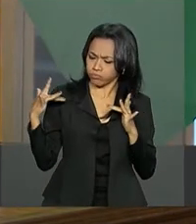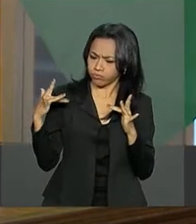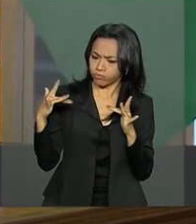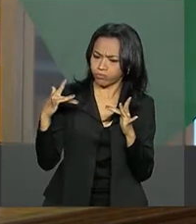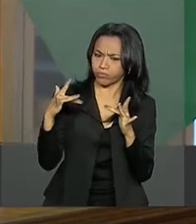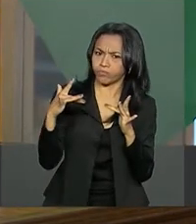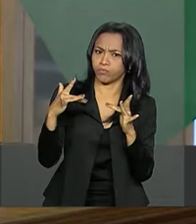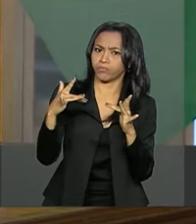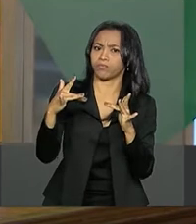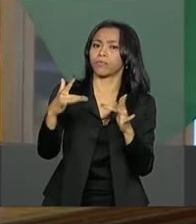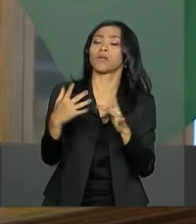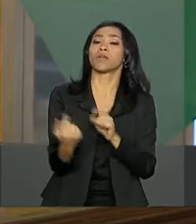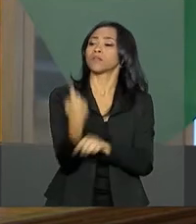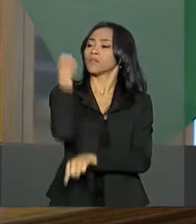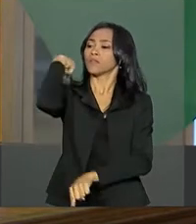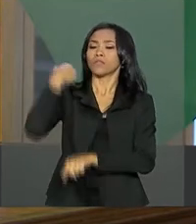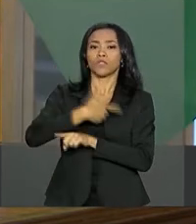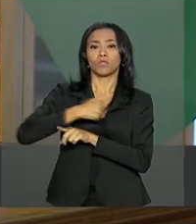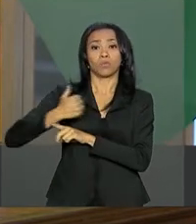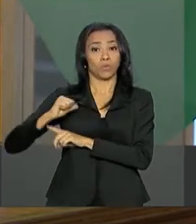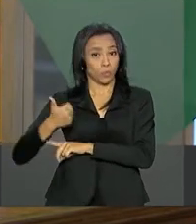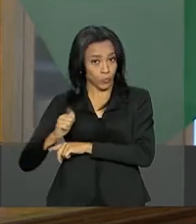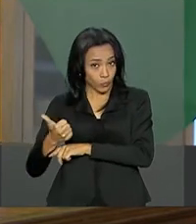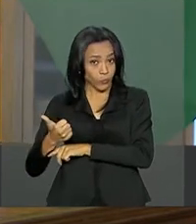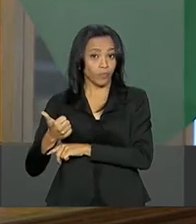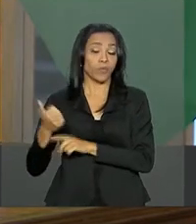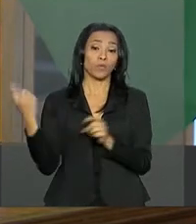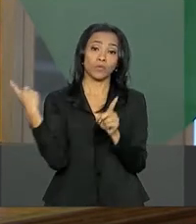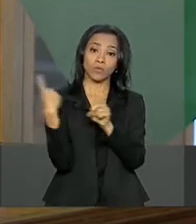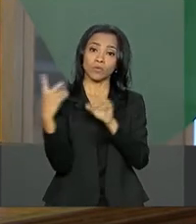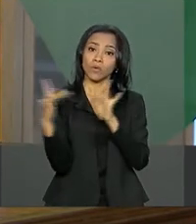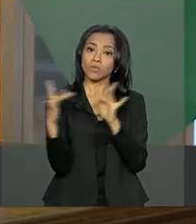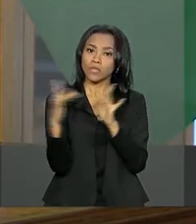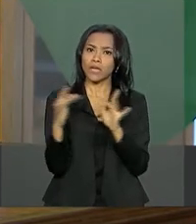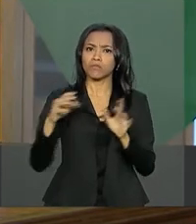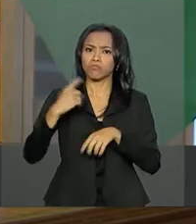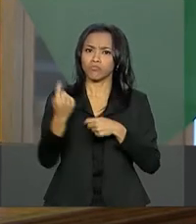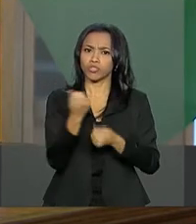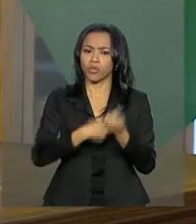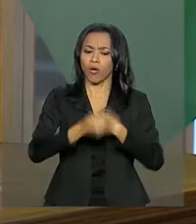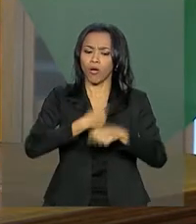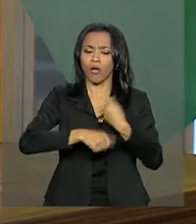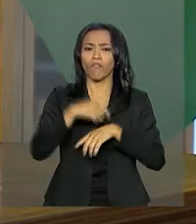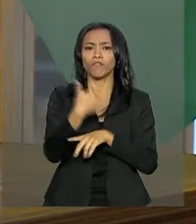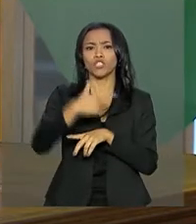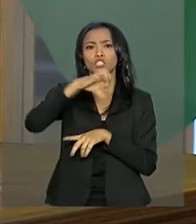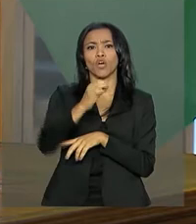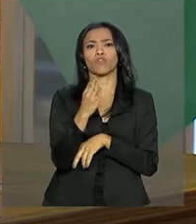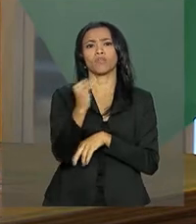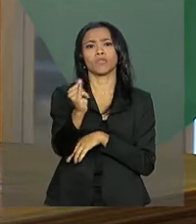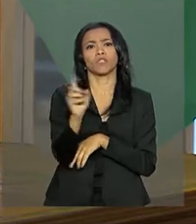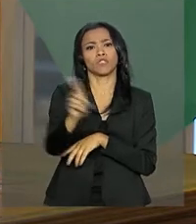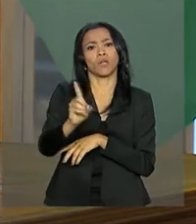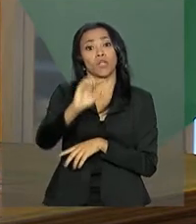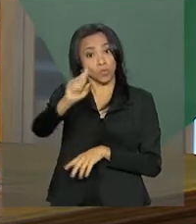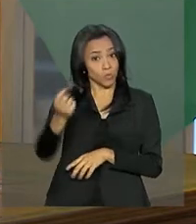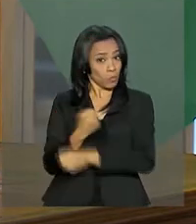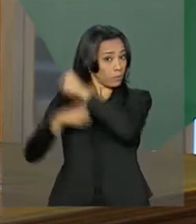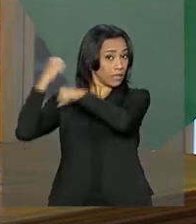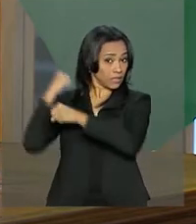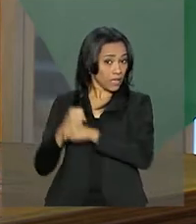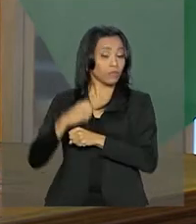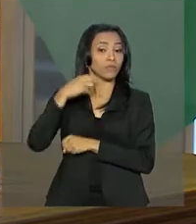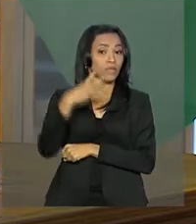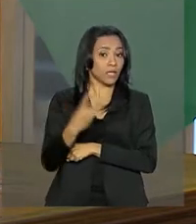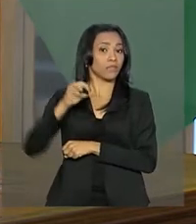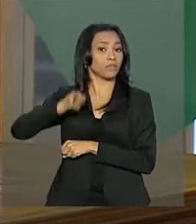anos. Em 2001, as relações bilaterais movimentaram 29 milhões de dólares. Já no ano passado, este valor chegou a 3